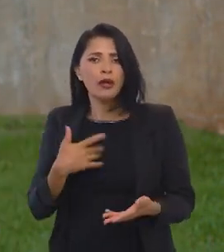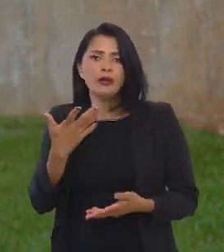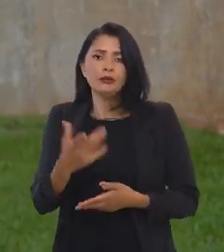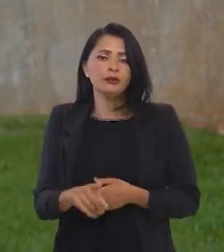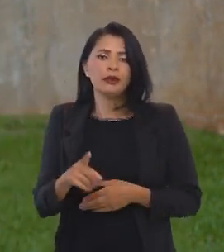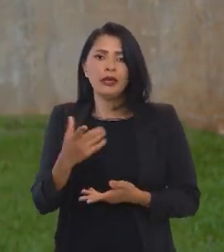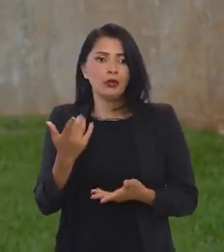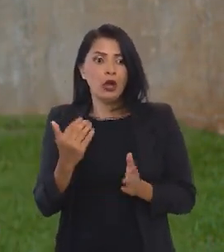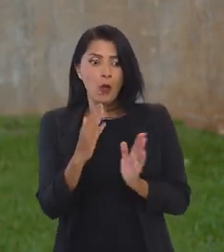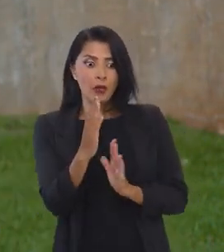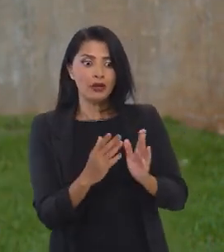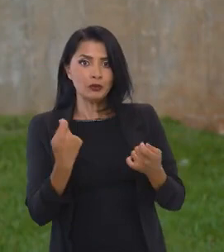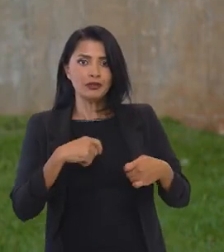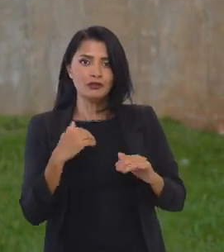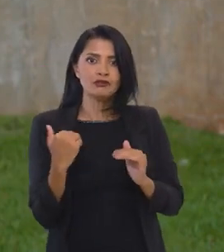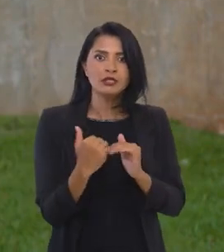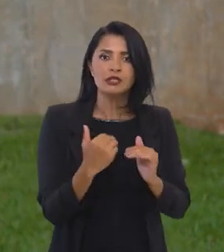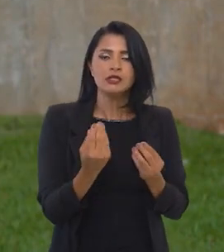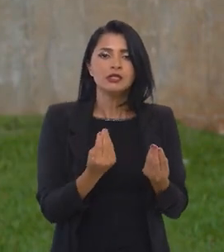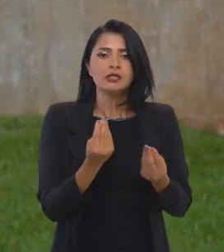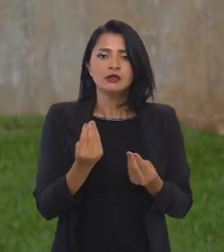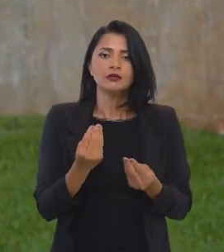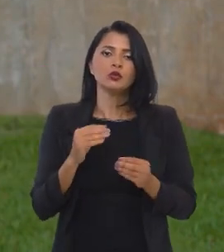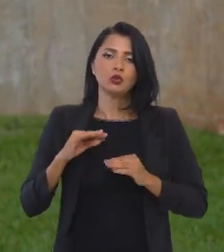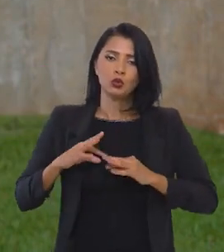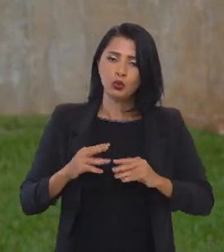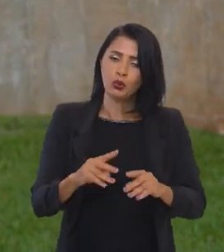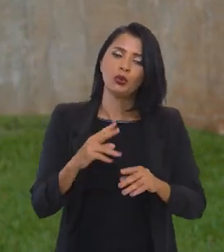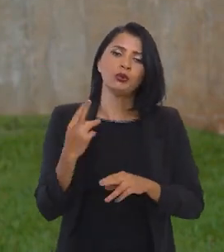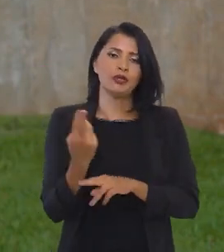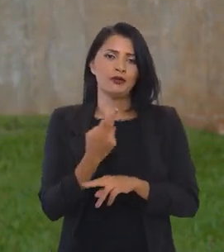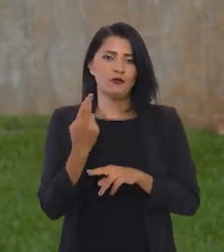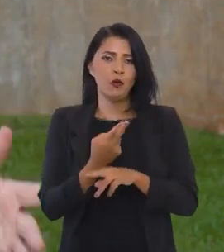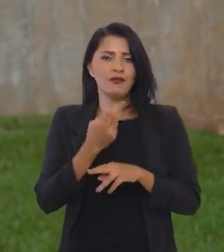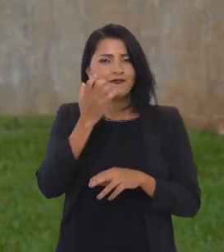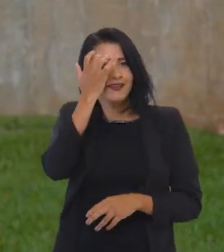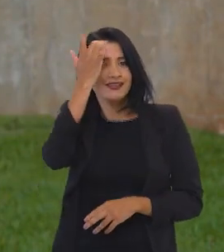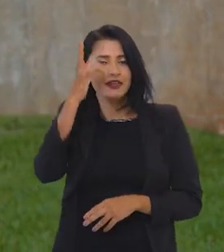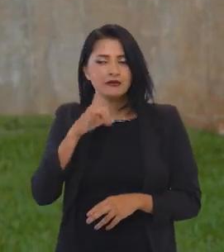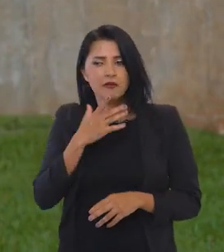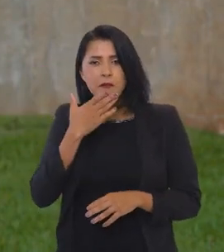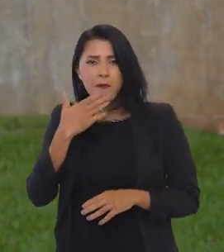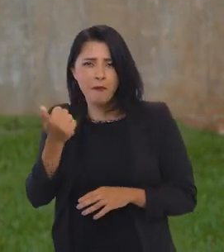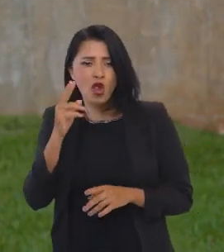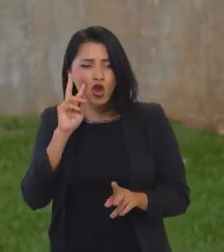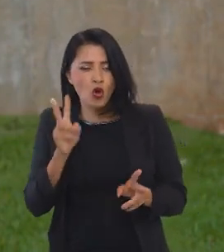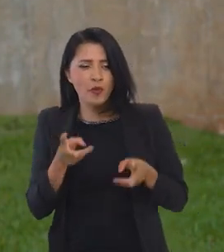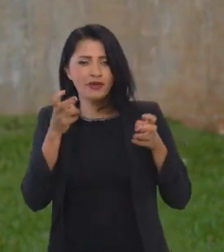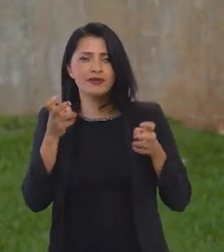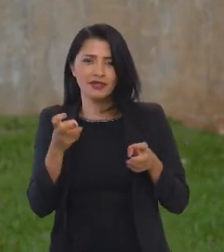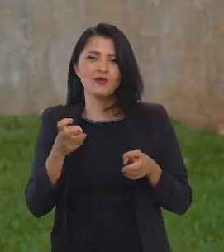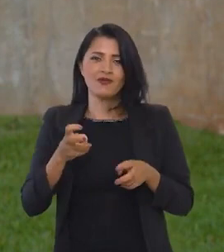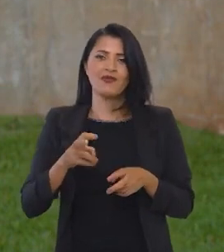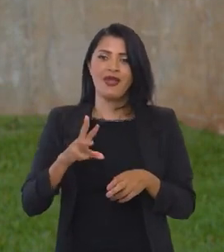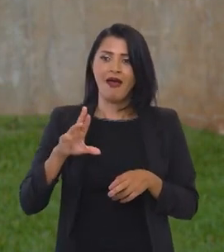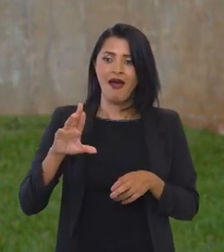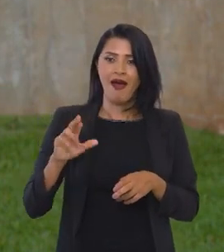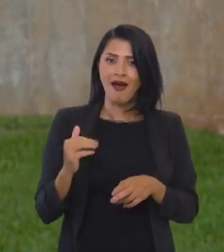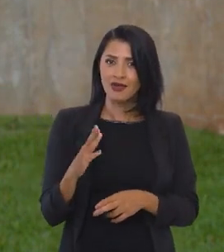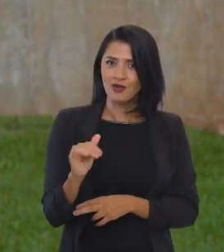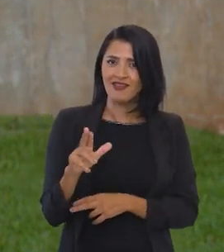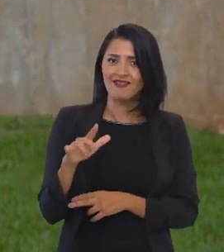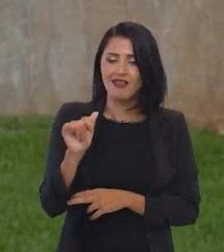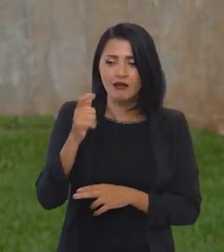faço? Não quero descumprir um prazo? Então, isso tudo, a reforma vem para facilitar a Trazer uma maior racionalidade ao sistema tributário.